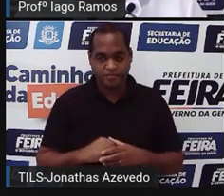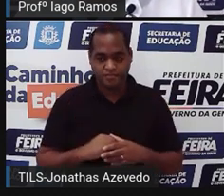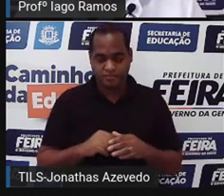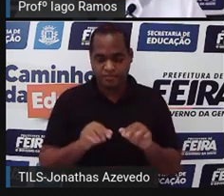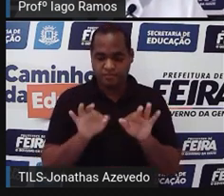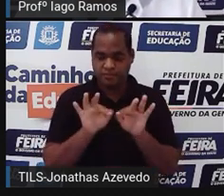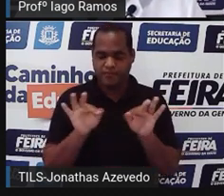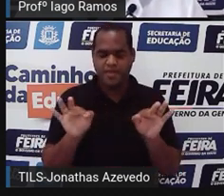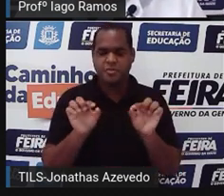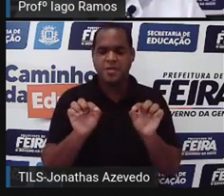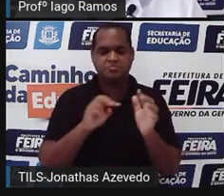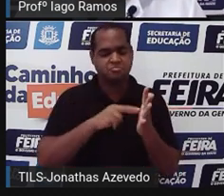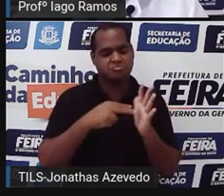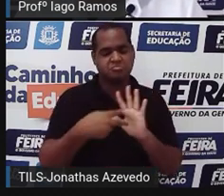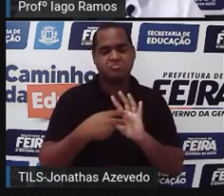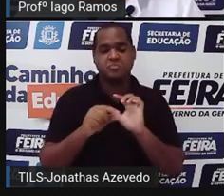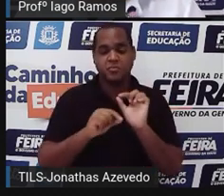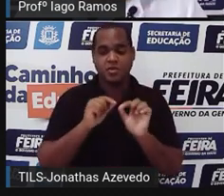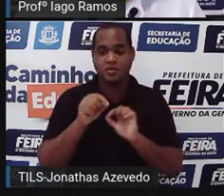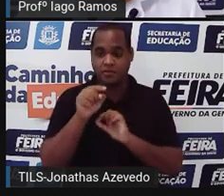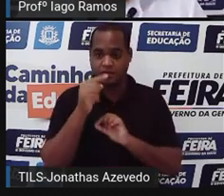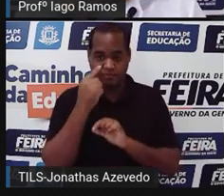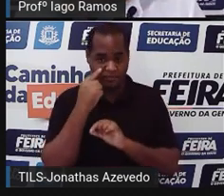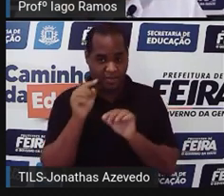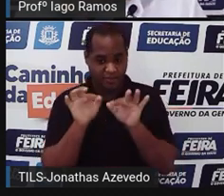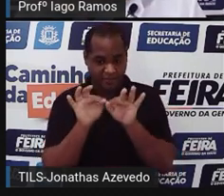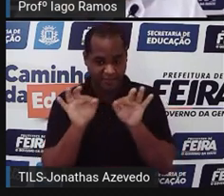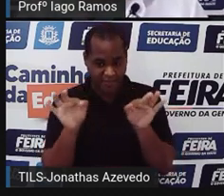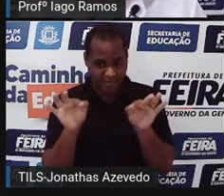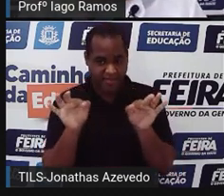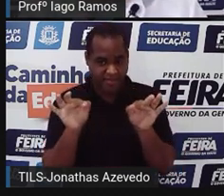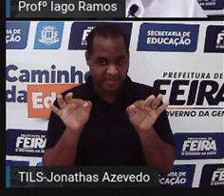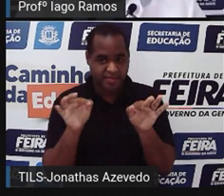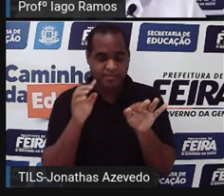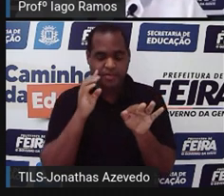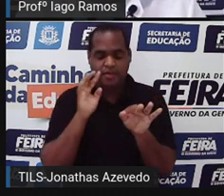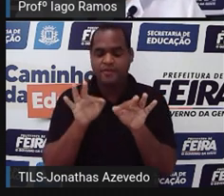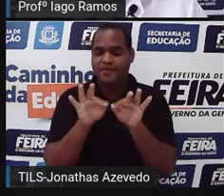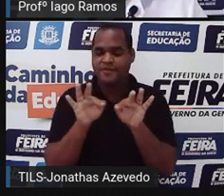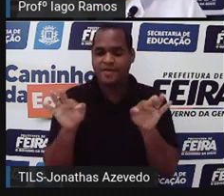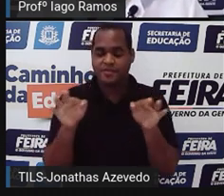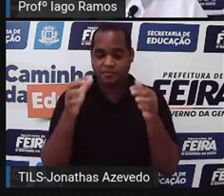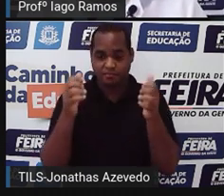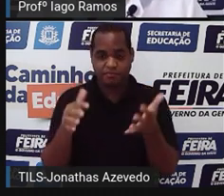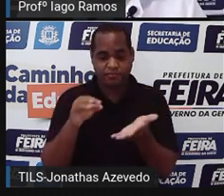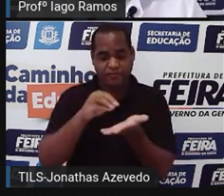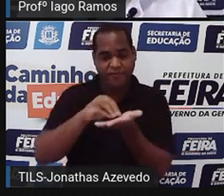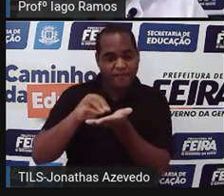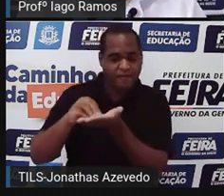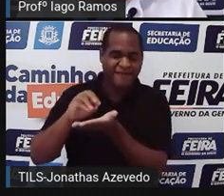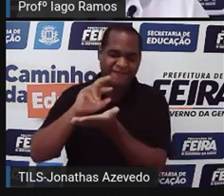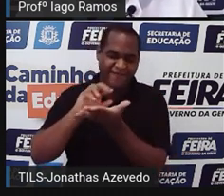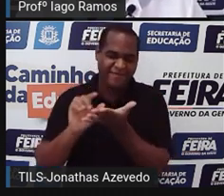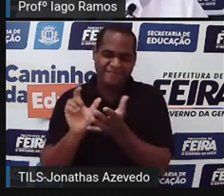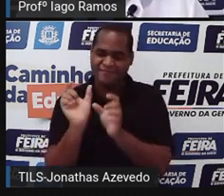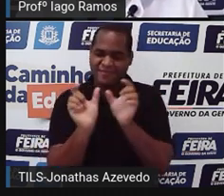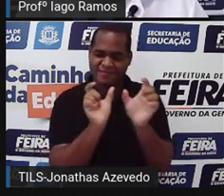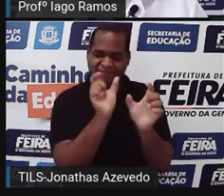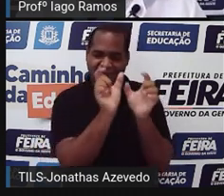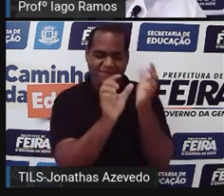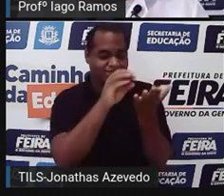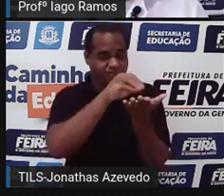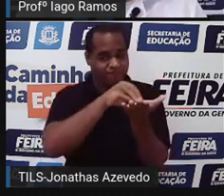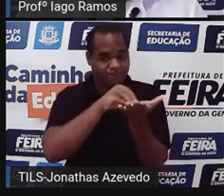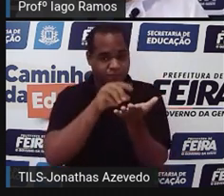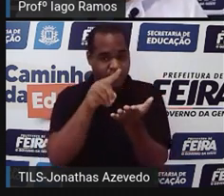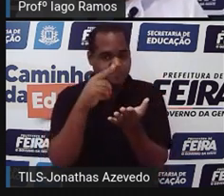significa? Significa que vai aparecer uma frase, nessa frase estão faltando palavras, e você vai